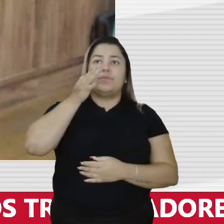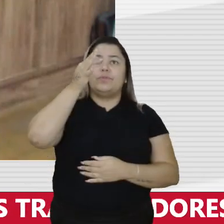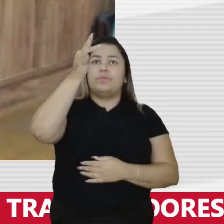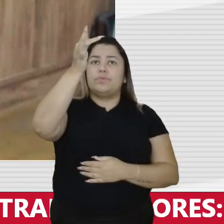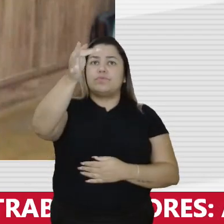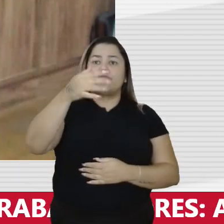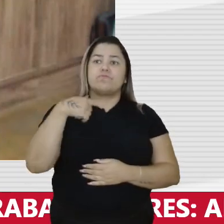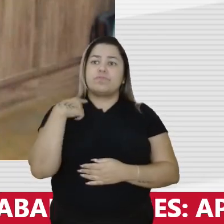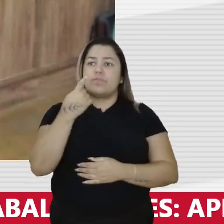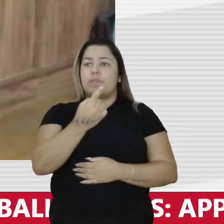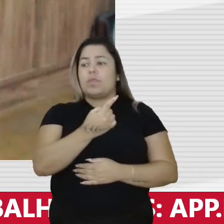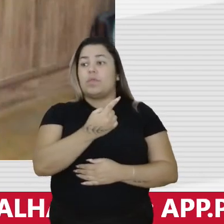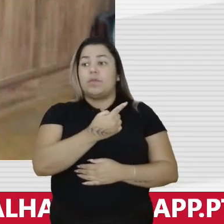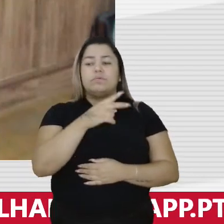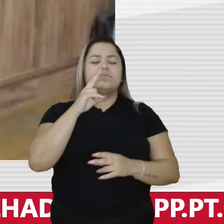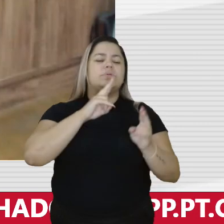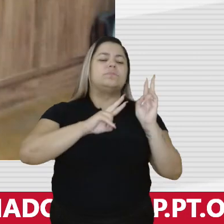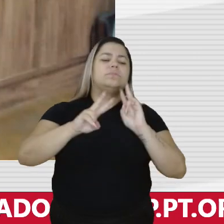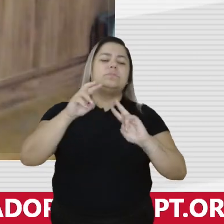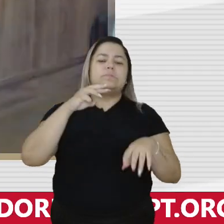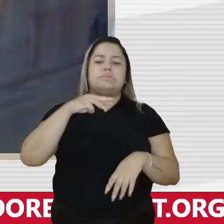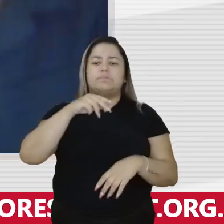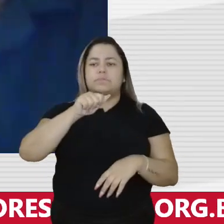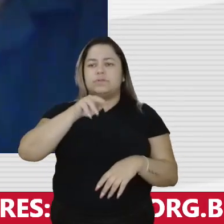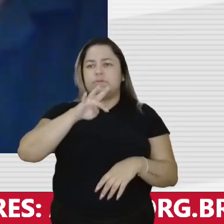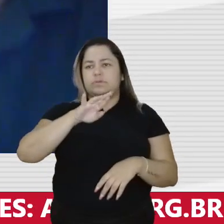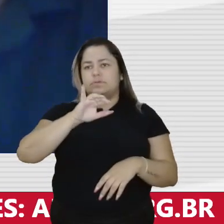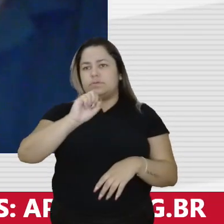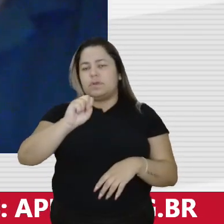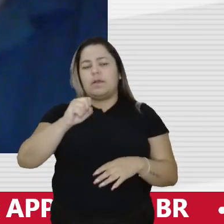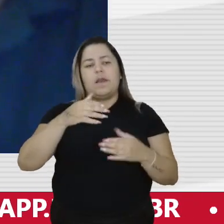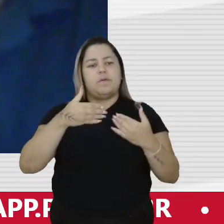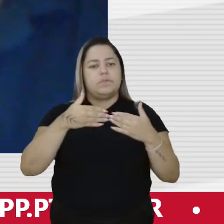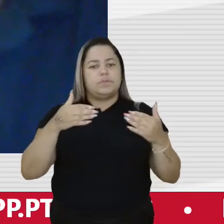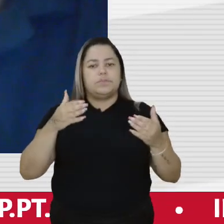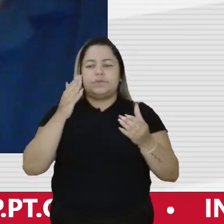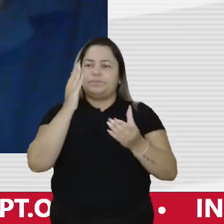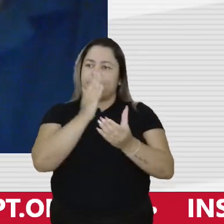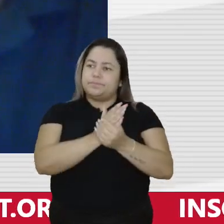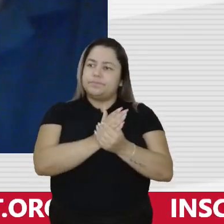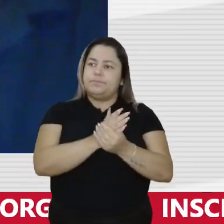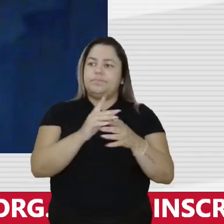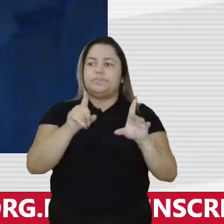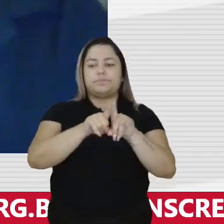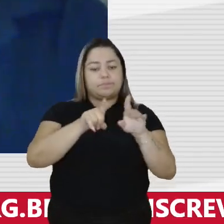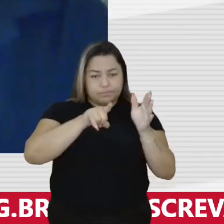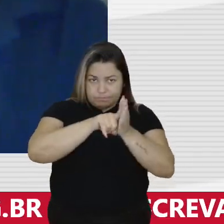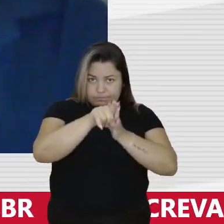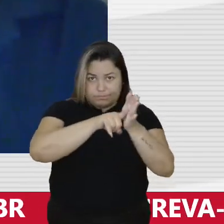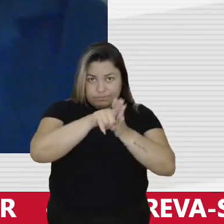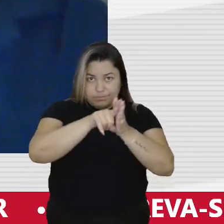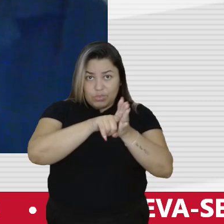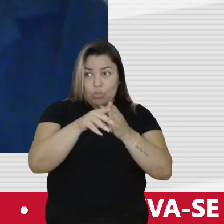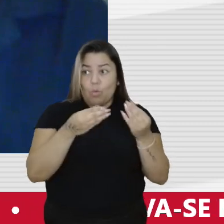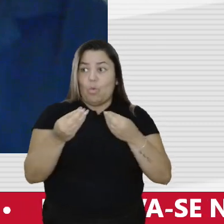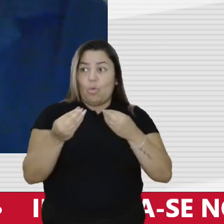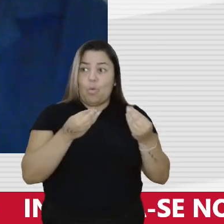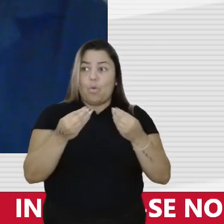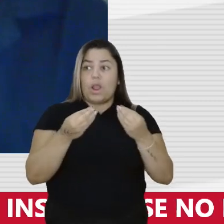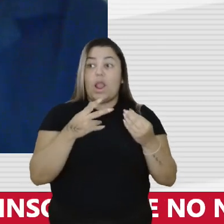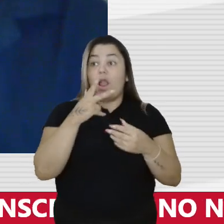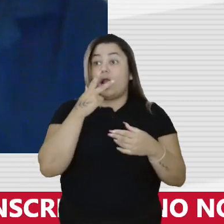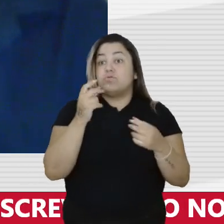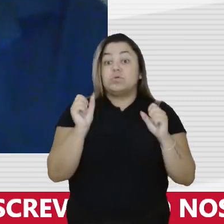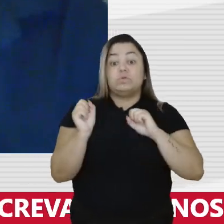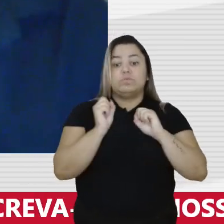esse material. Você acha que ele pode reabrir processos, dar curso a novas investigações? O que você acha que pode acontecer